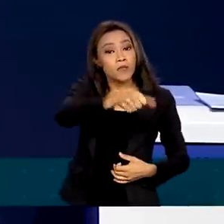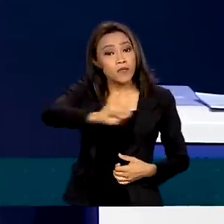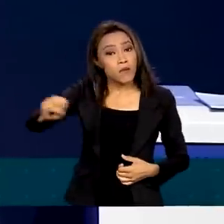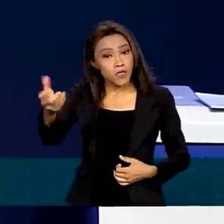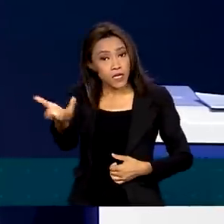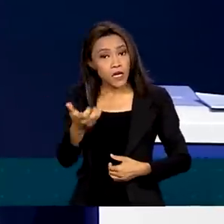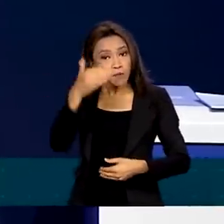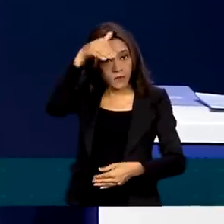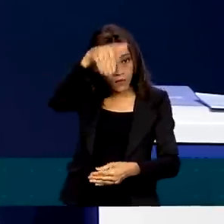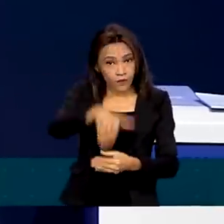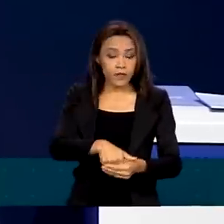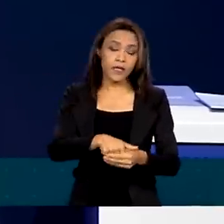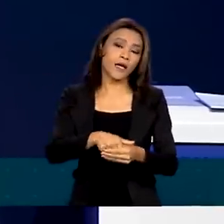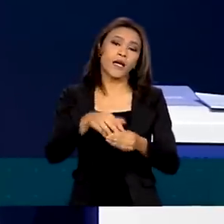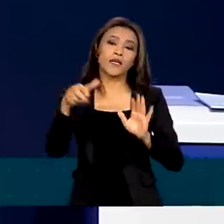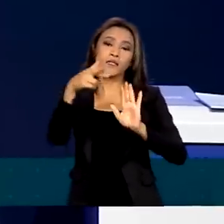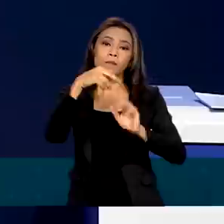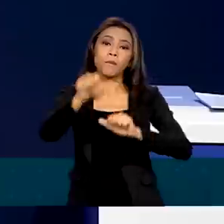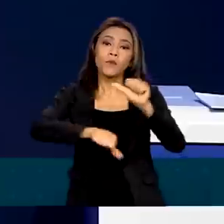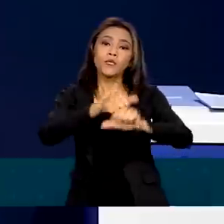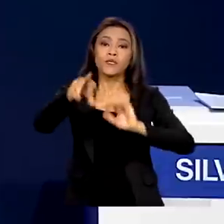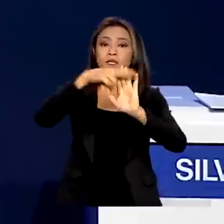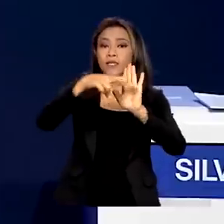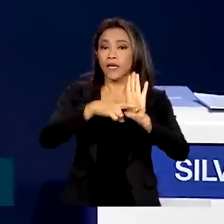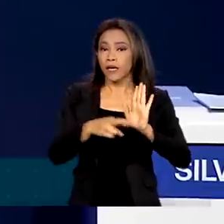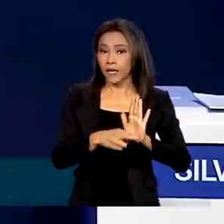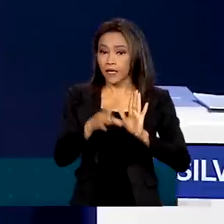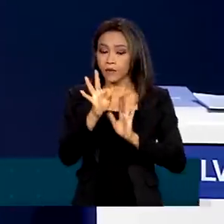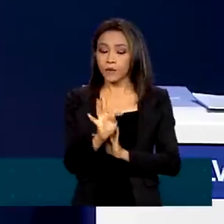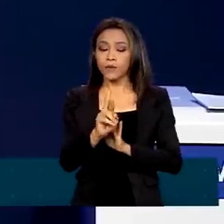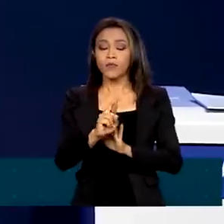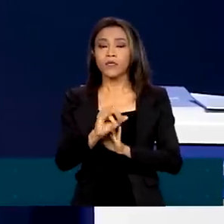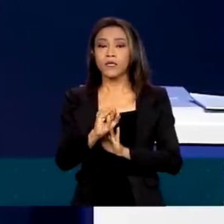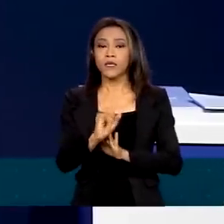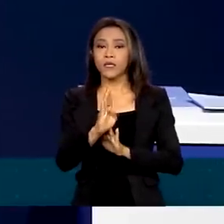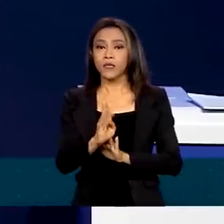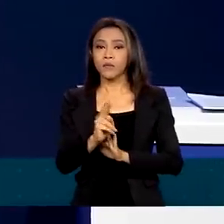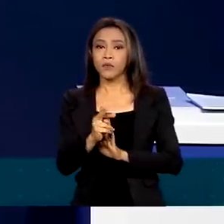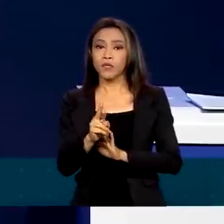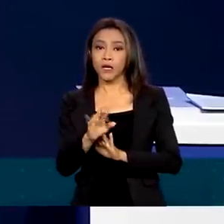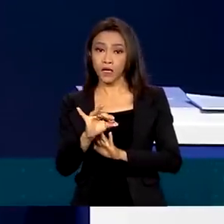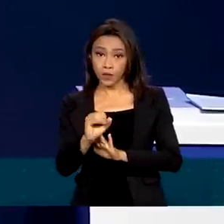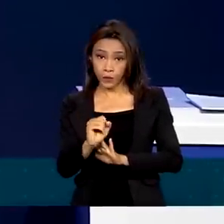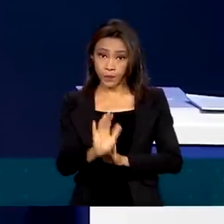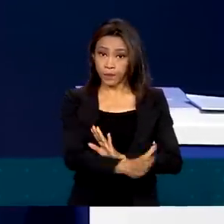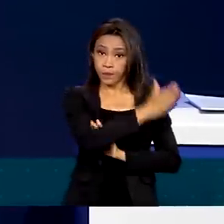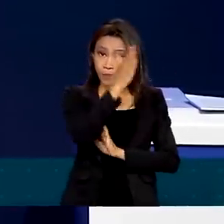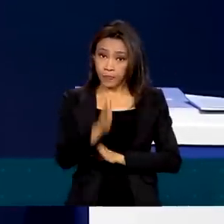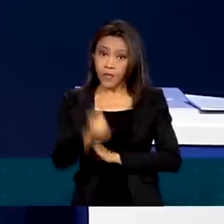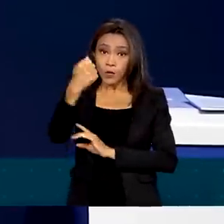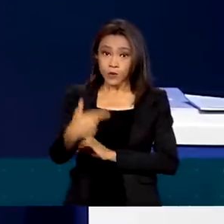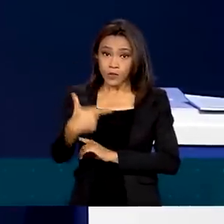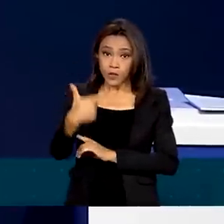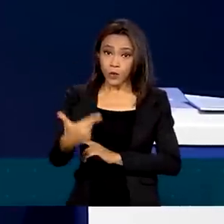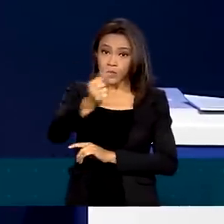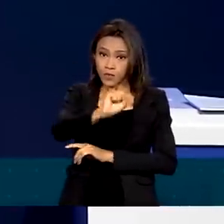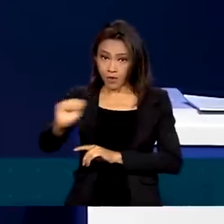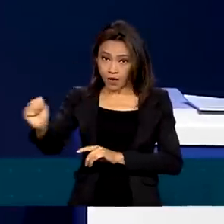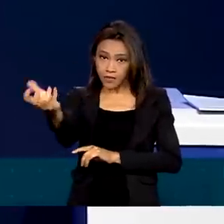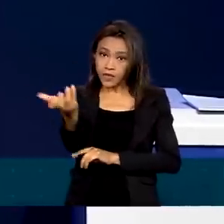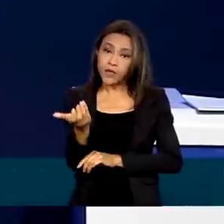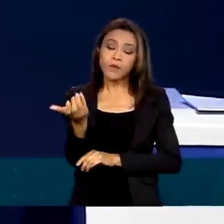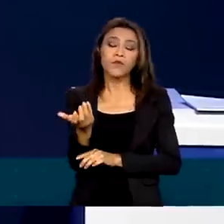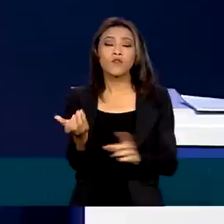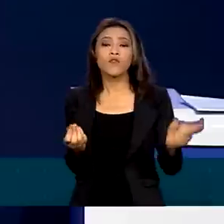e essa reforma tributária que vai ser votada é sobre o imposto sobre consumo. Mas no segundo semestre, nós queremos votar uma